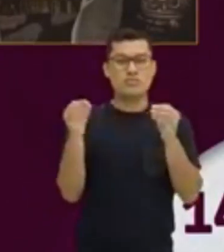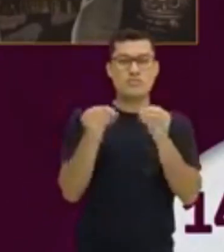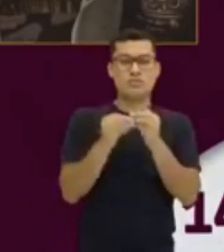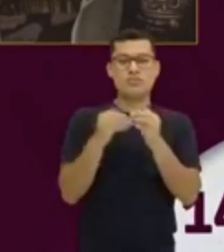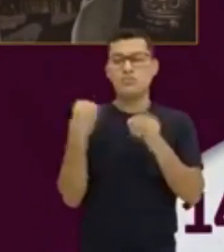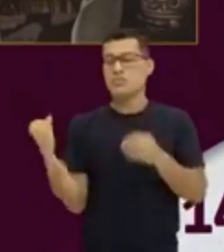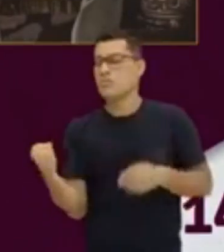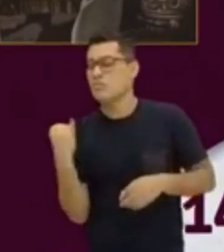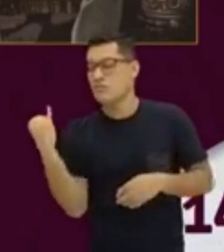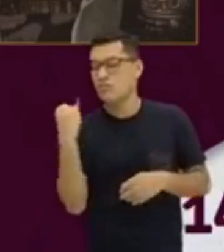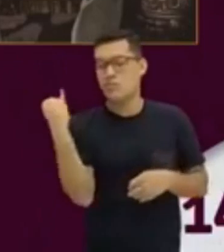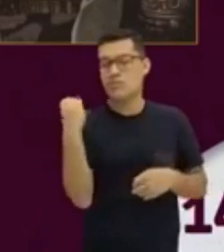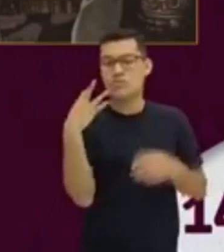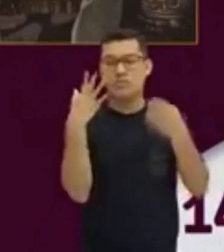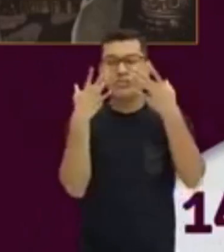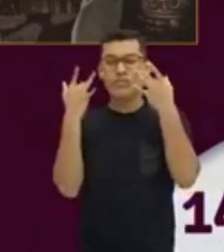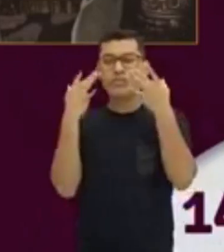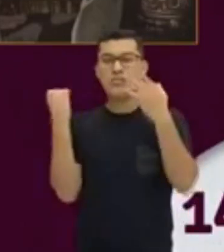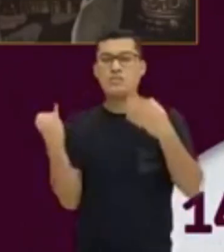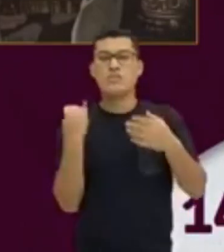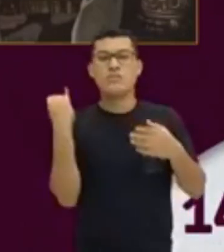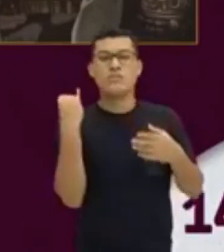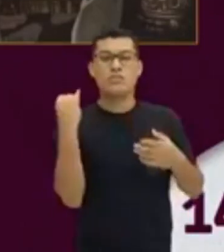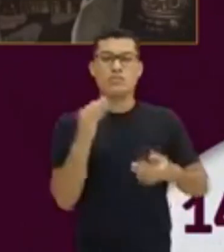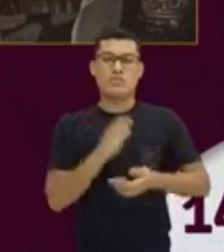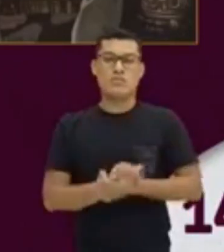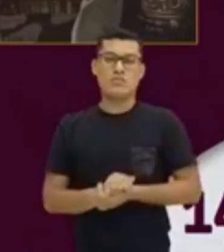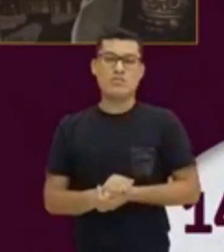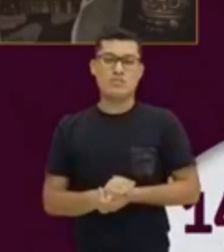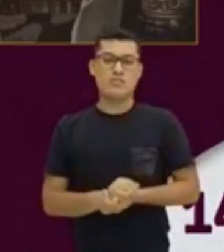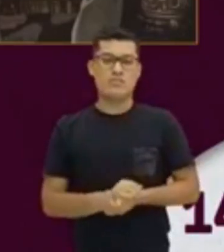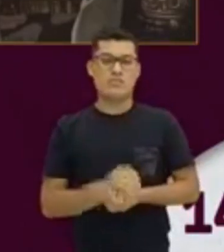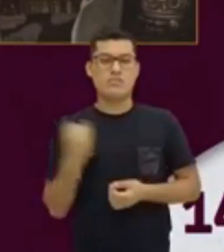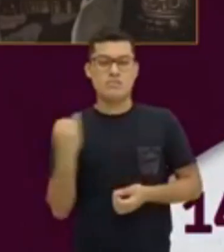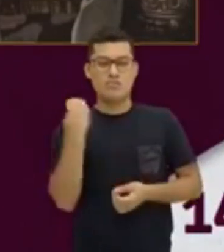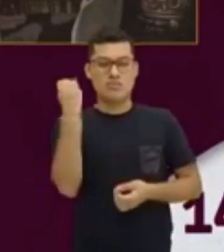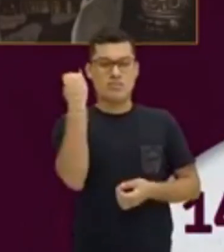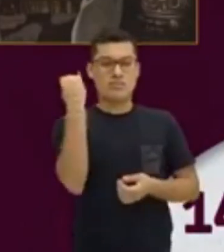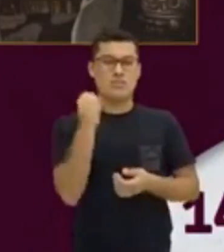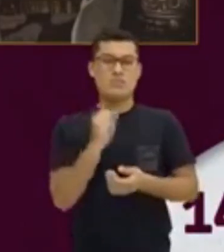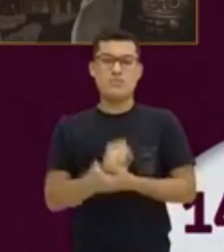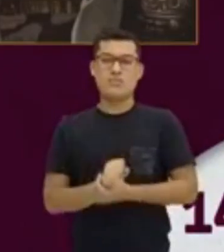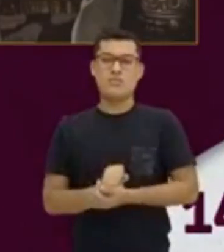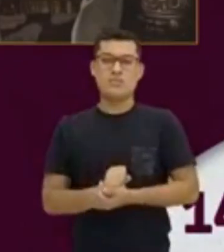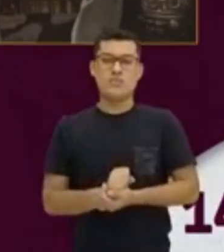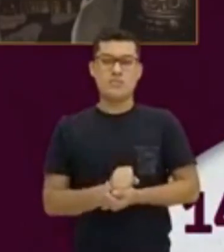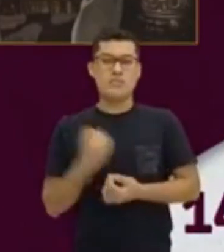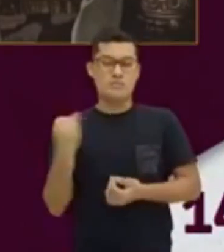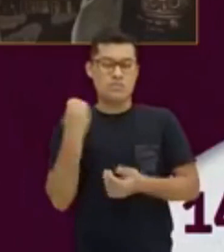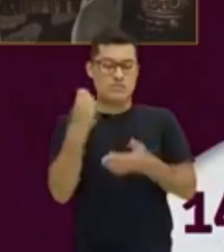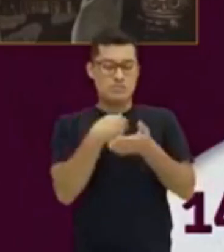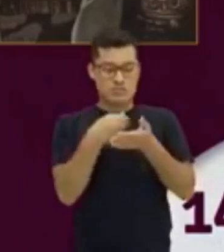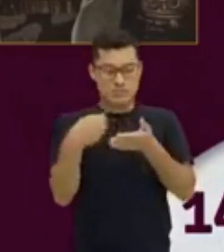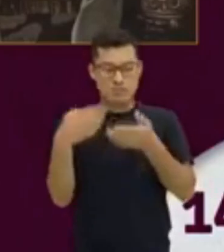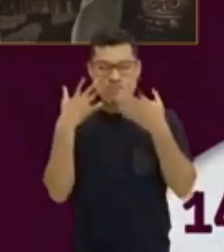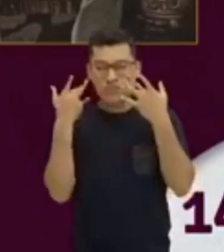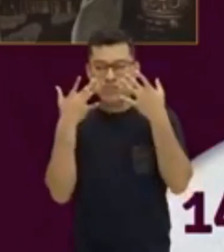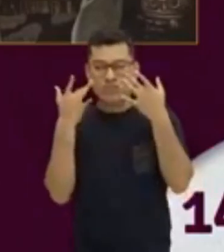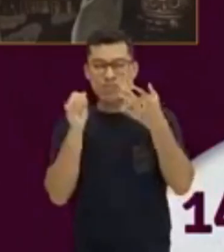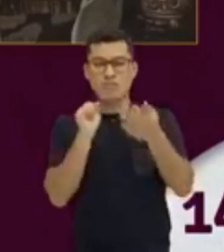principais peças? Aqui, essa palavra aqui. Principais. Principais peças de teatro.